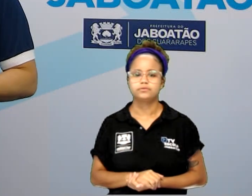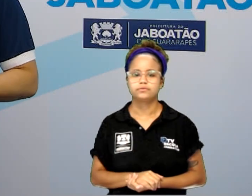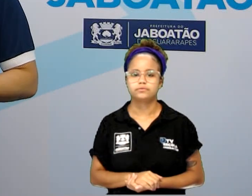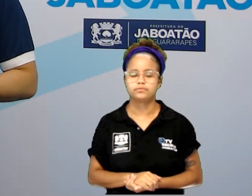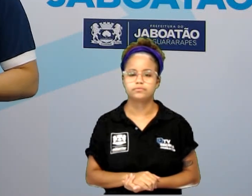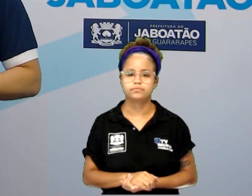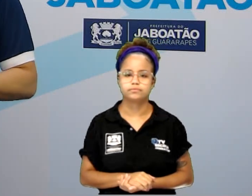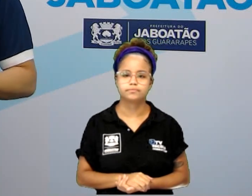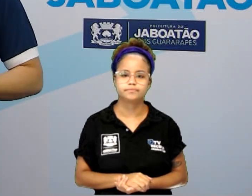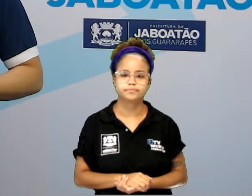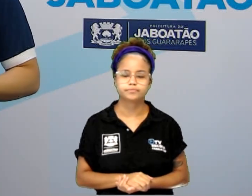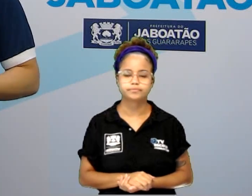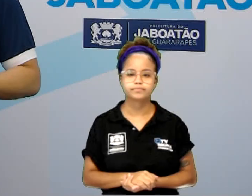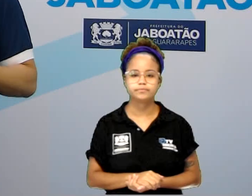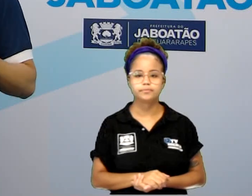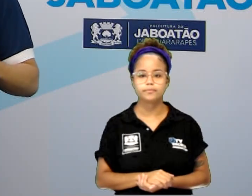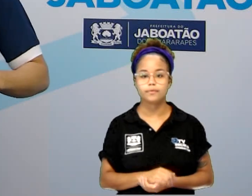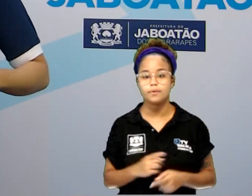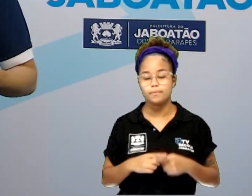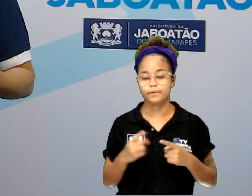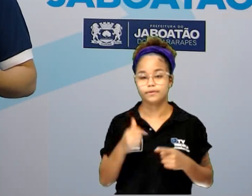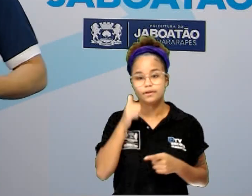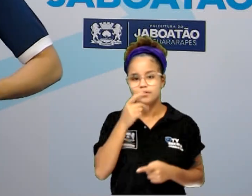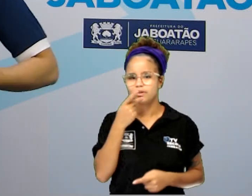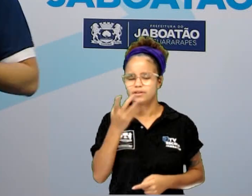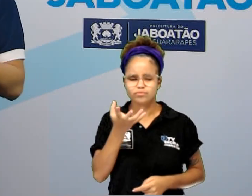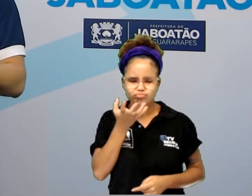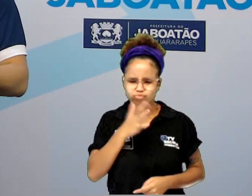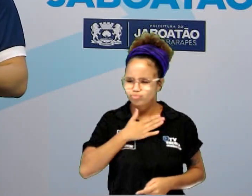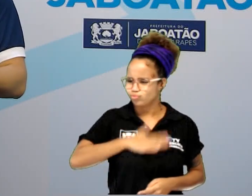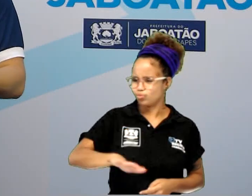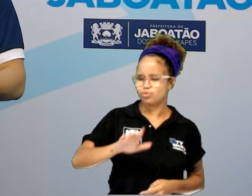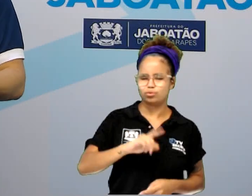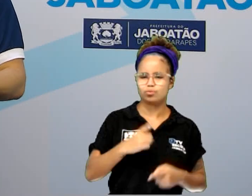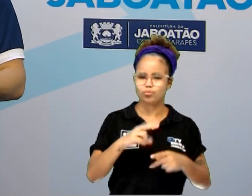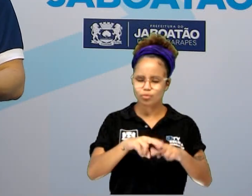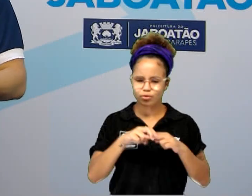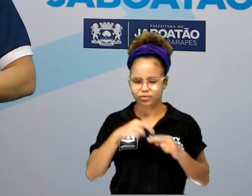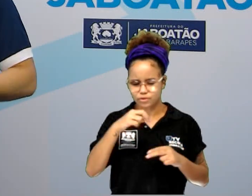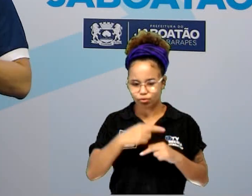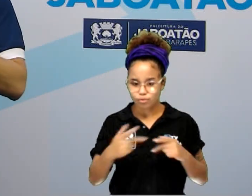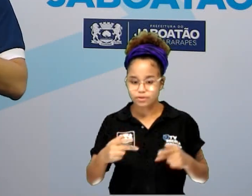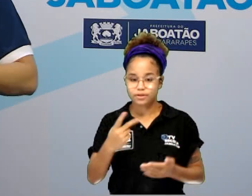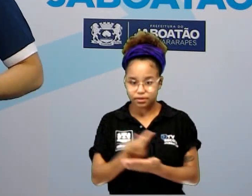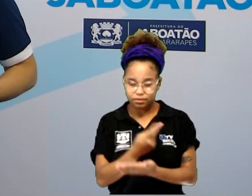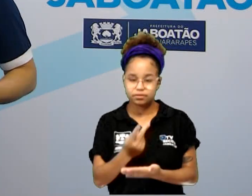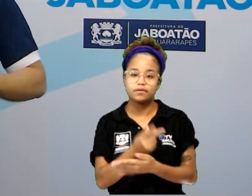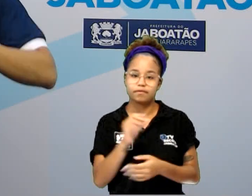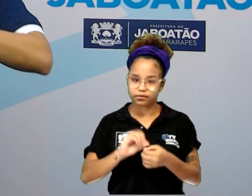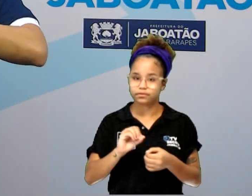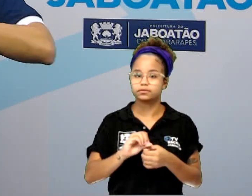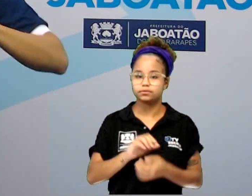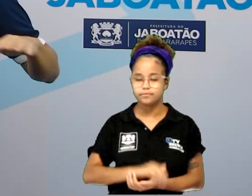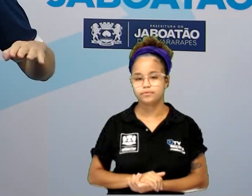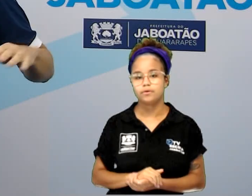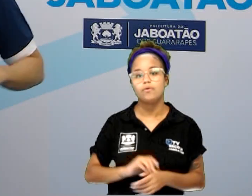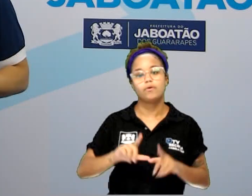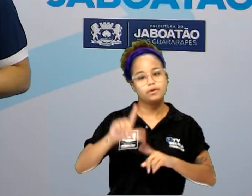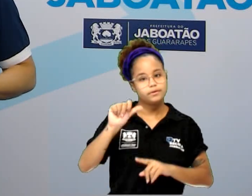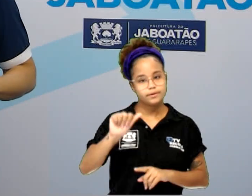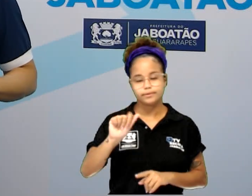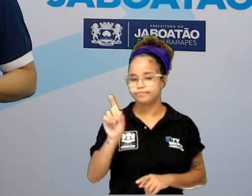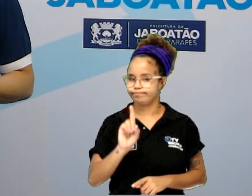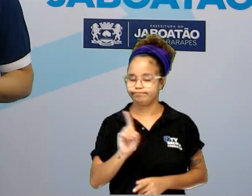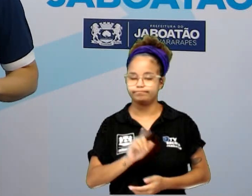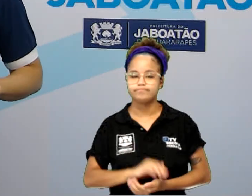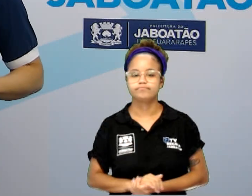desonestidade. Pelo contrário, ela está indignada e ela expressa isso através de suas palavras no texto. Ok? Então, item A, falso.